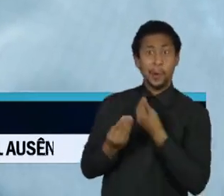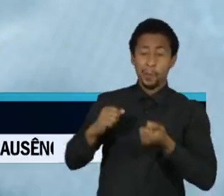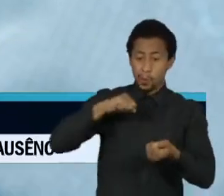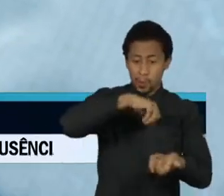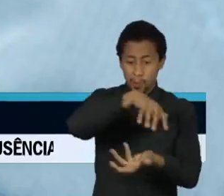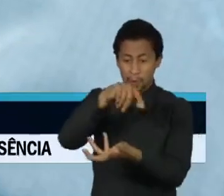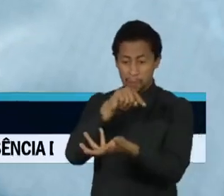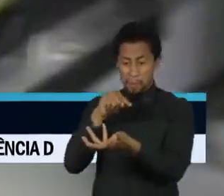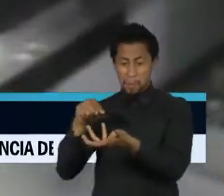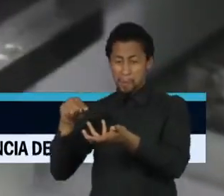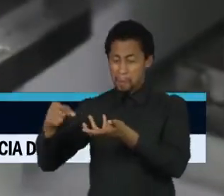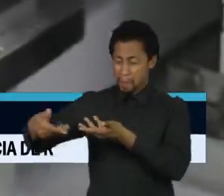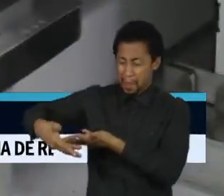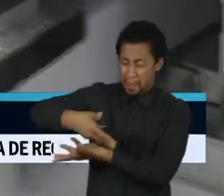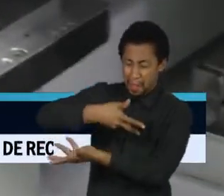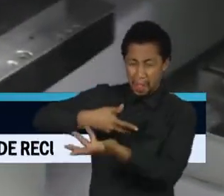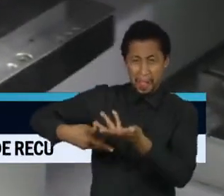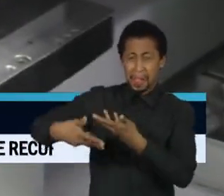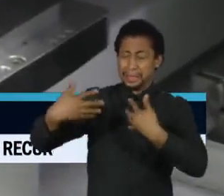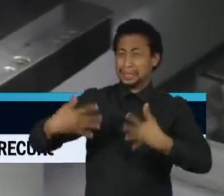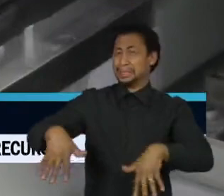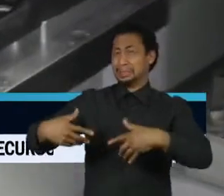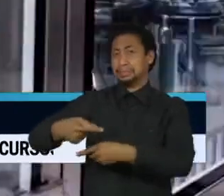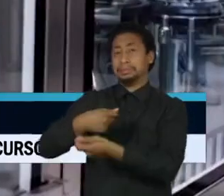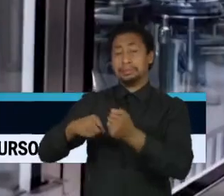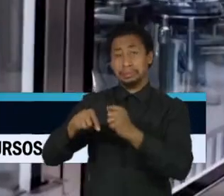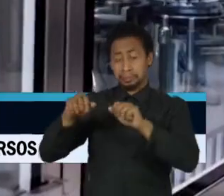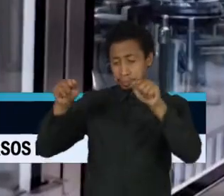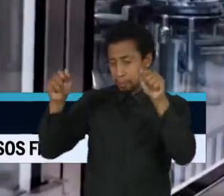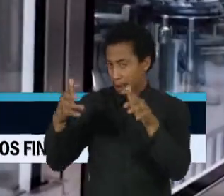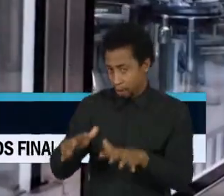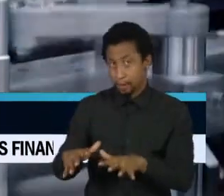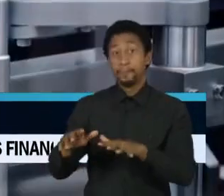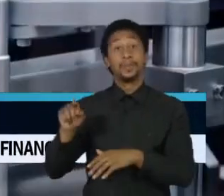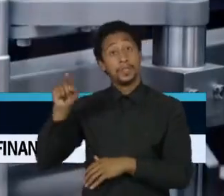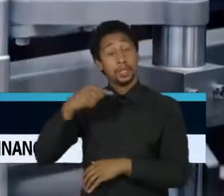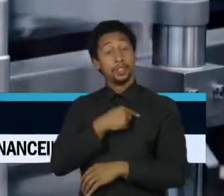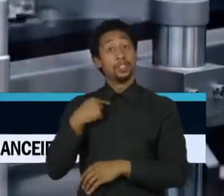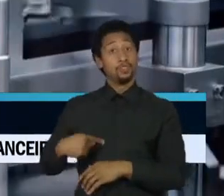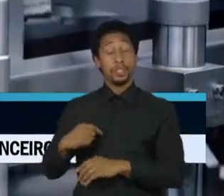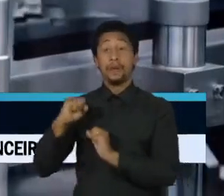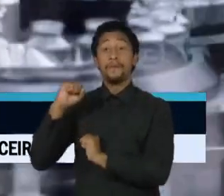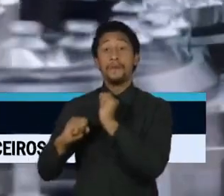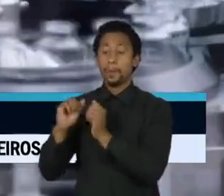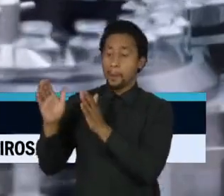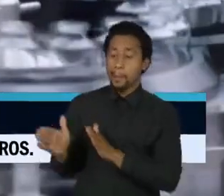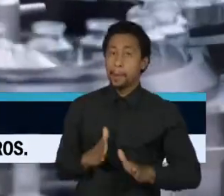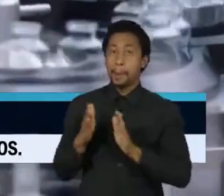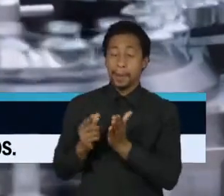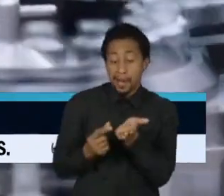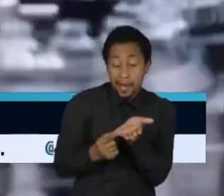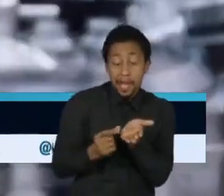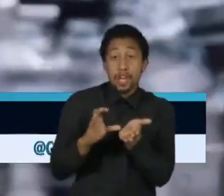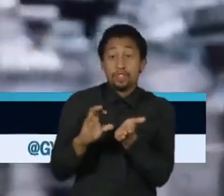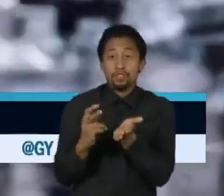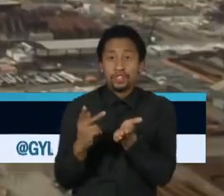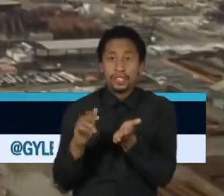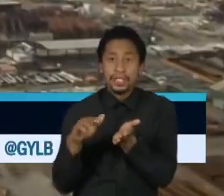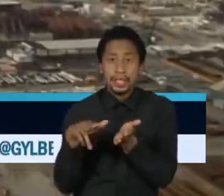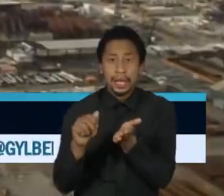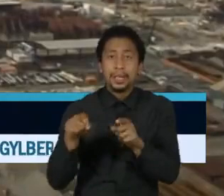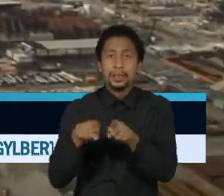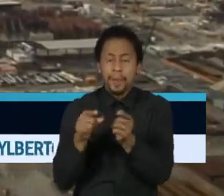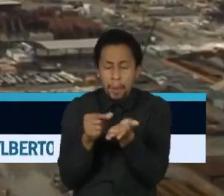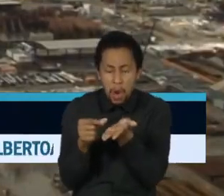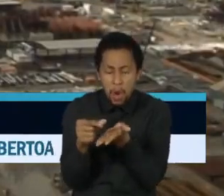país é o maior fornecedor de produtos, componentes e matérias-primas para o resto do globo. E um gigante comprador.